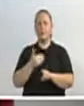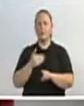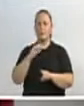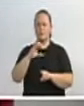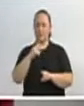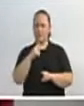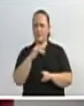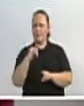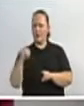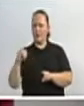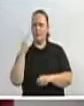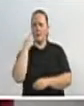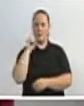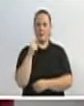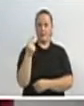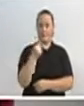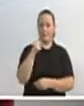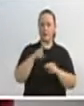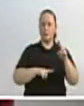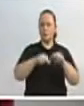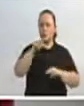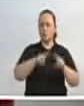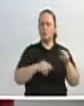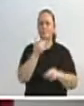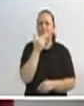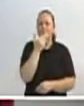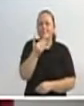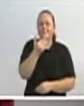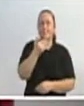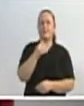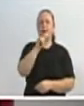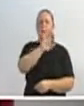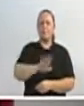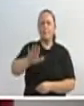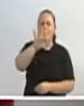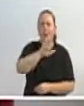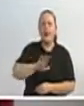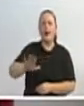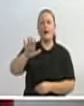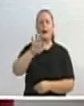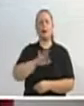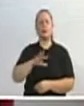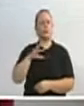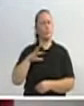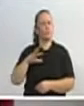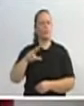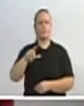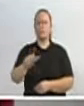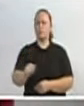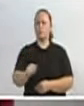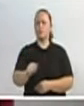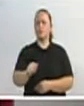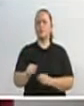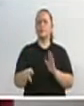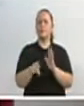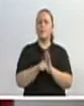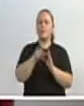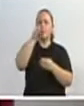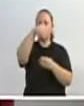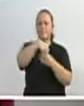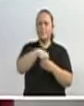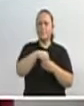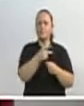junho, solicitando todas as imagens, Letícia, todas as imagens do circuito interno